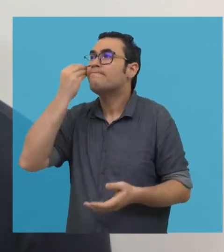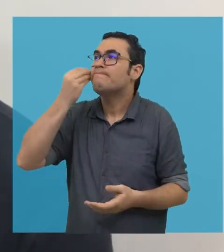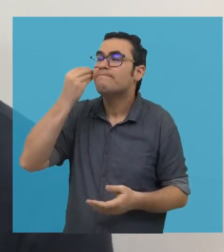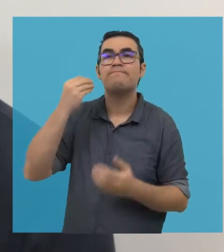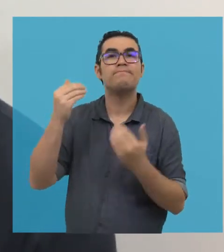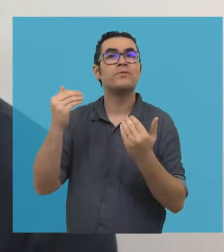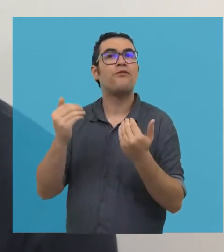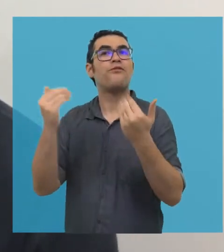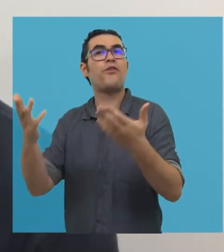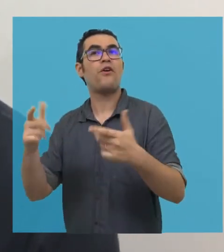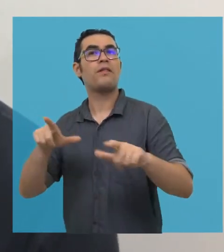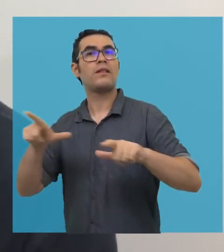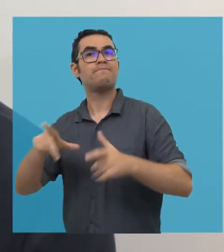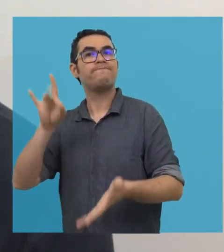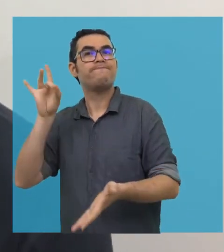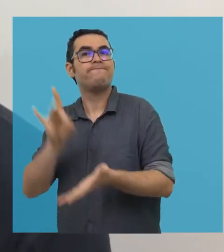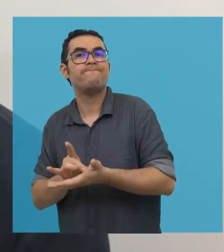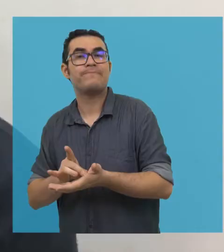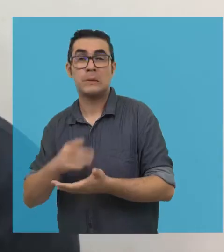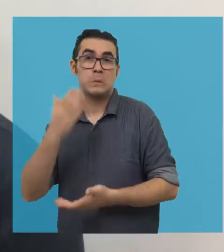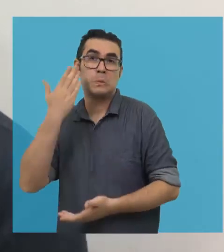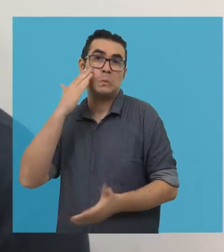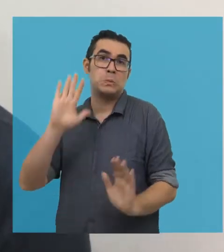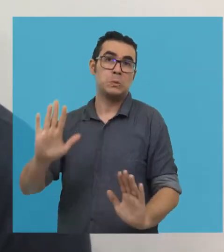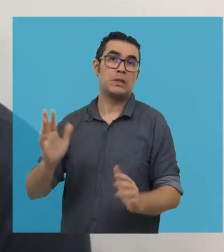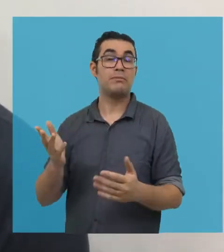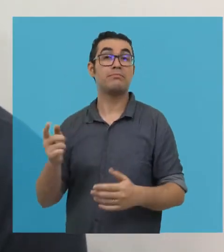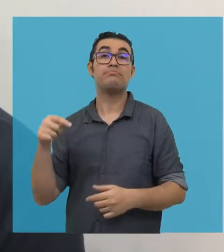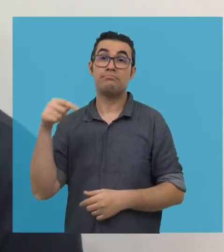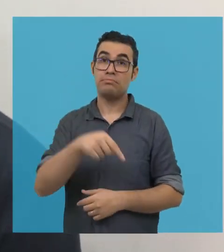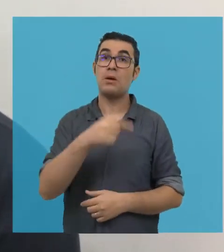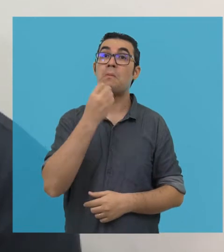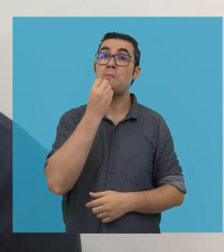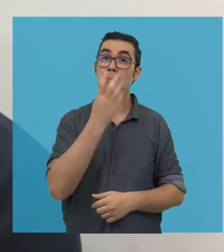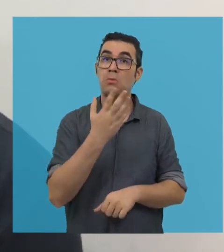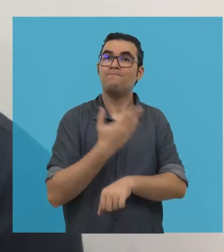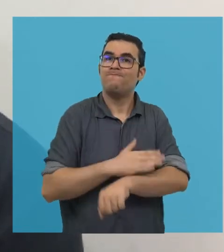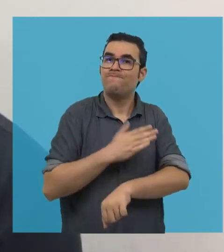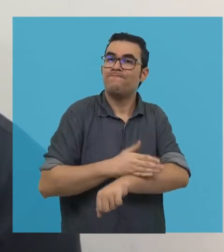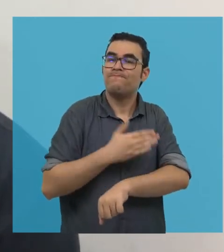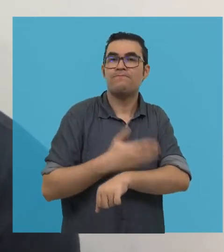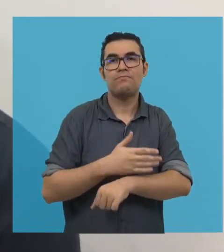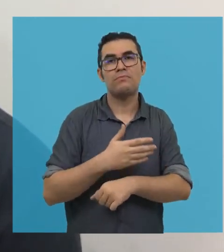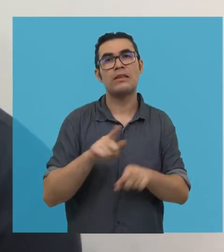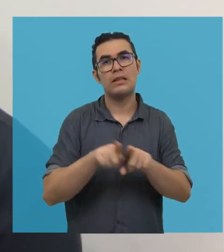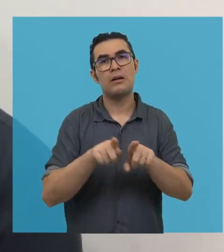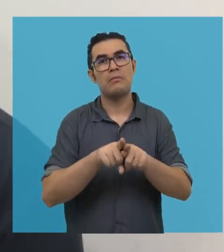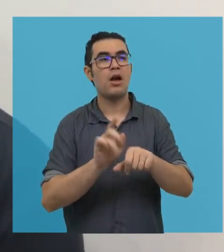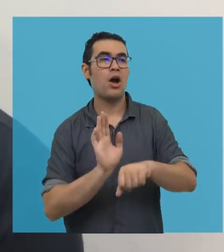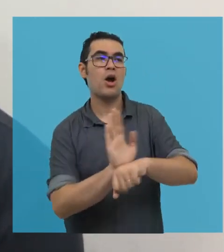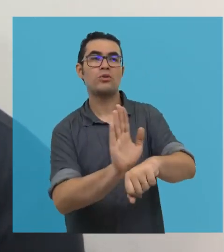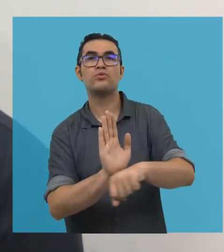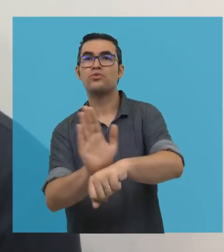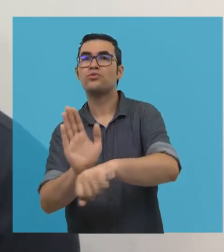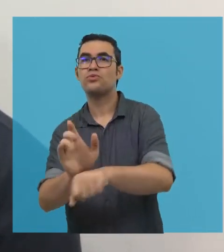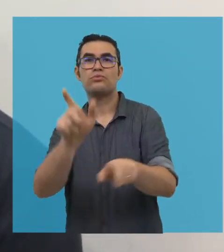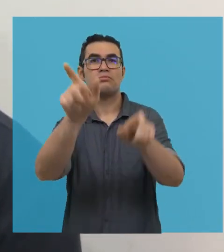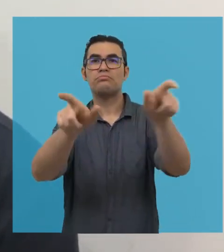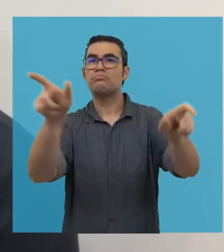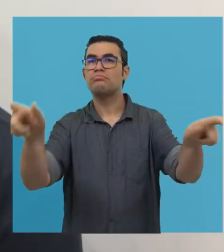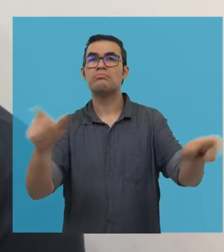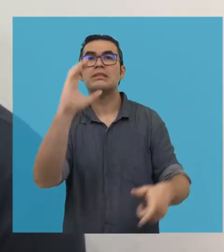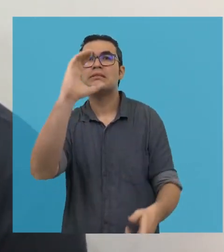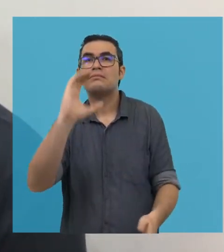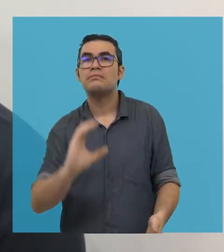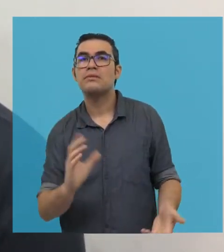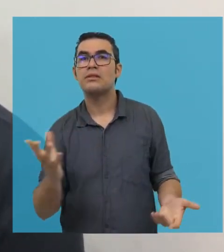vislumbrar como é que vai ser lá fora. Além de ser um aprendizado, você tem também um dever de cidadão de poder estar